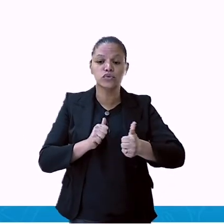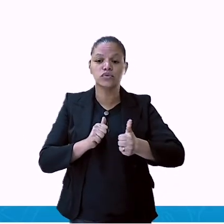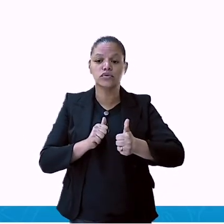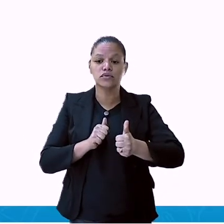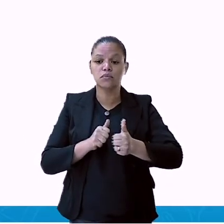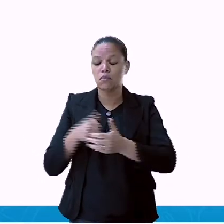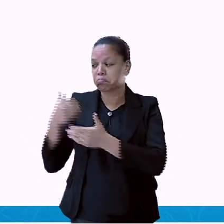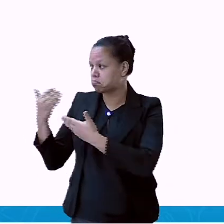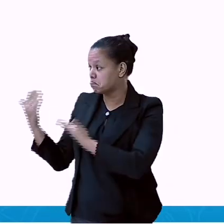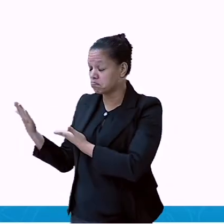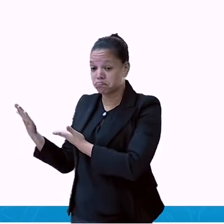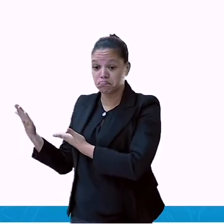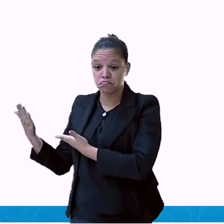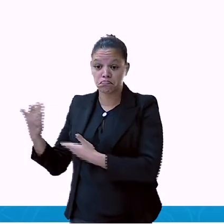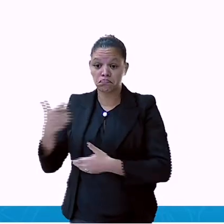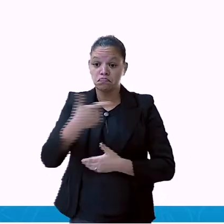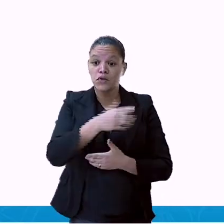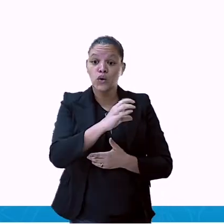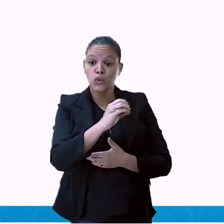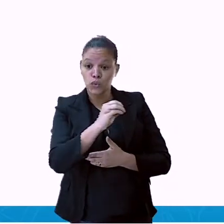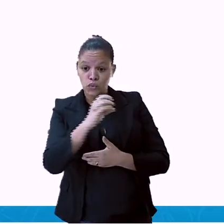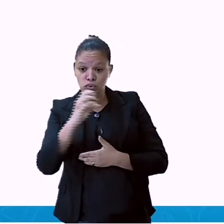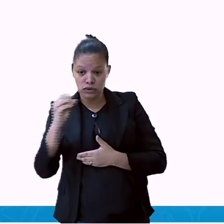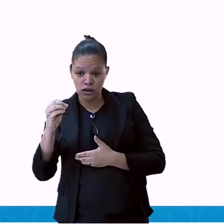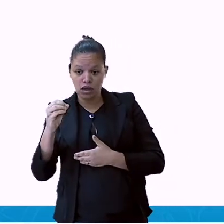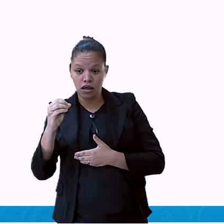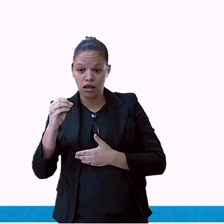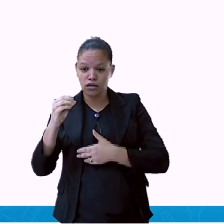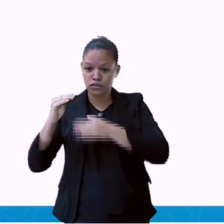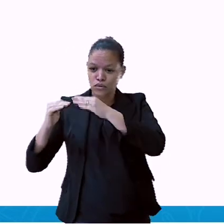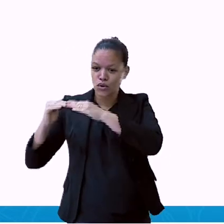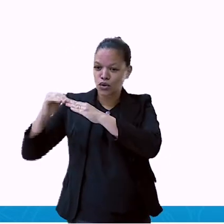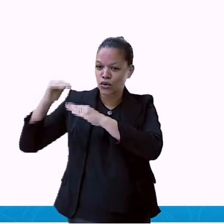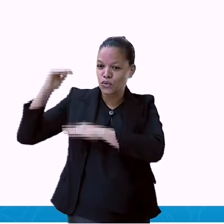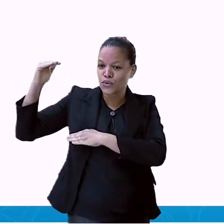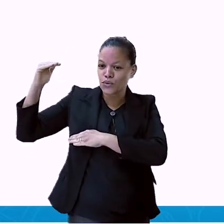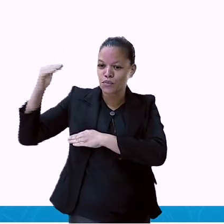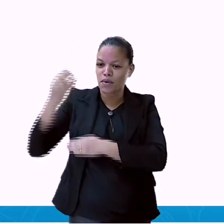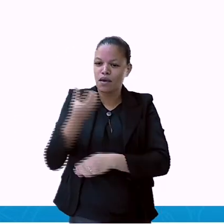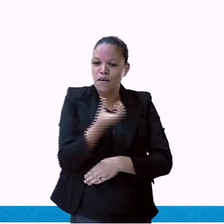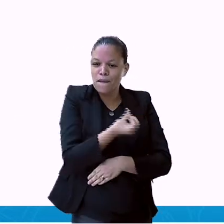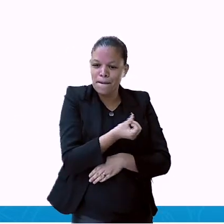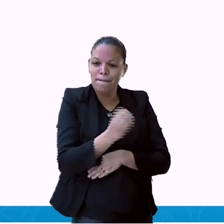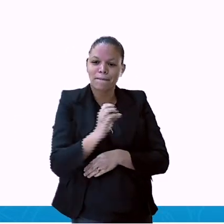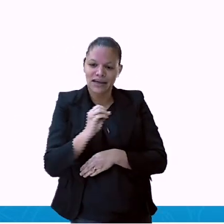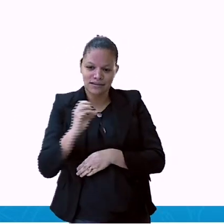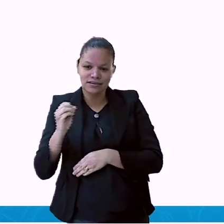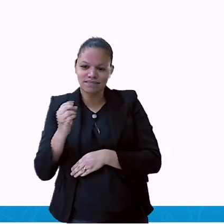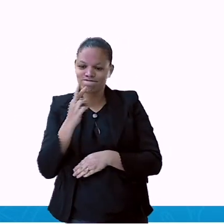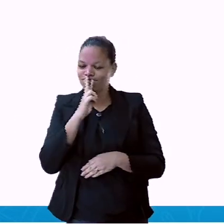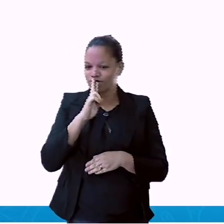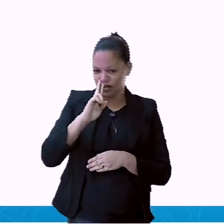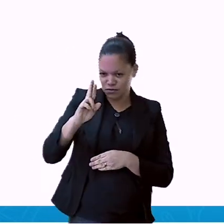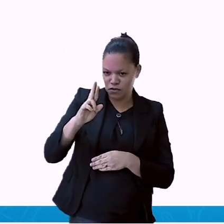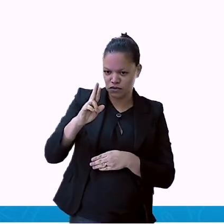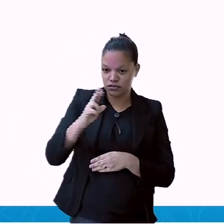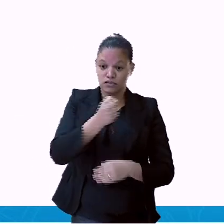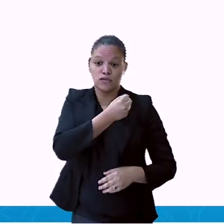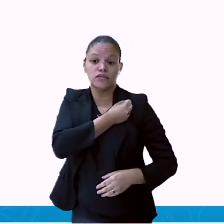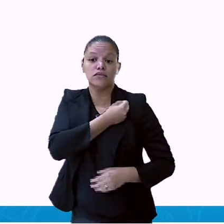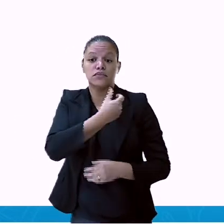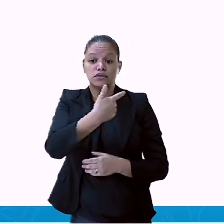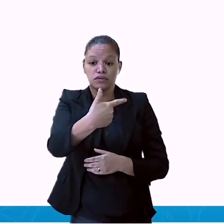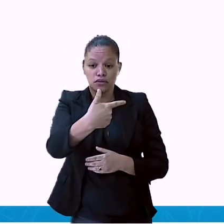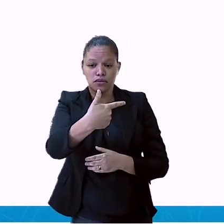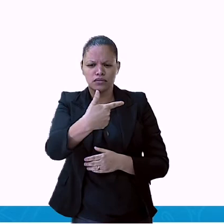600. Então, resposta correta, a modalidade atletismo. Vamos, então, para a questão número 2.